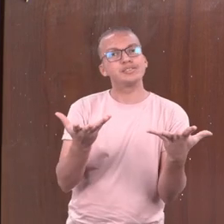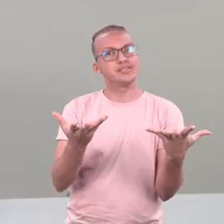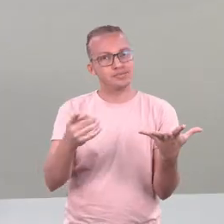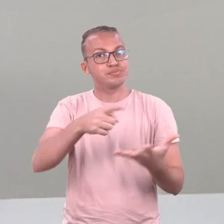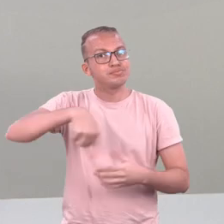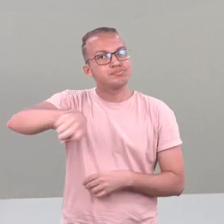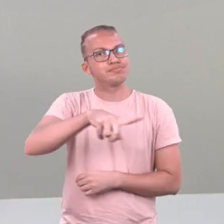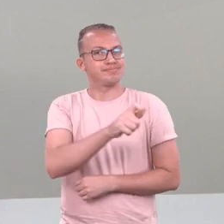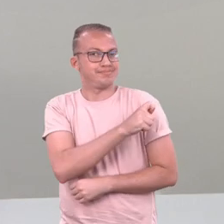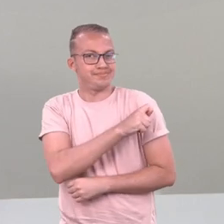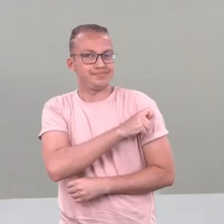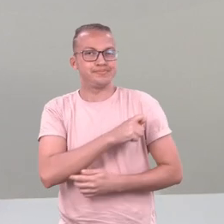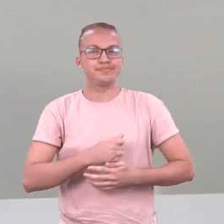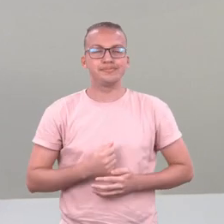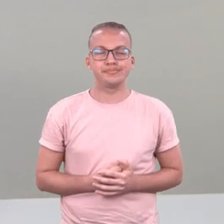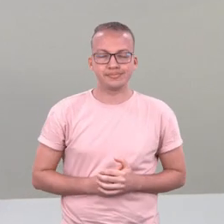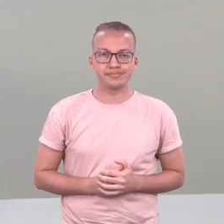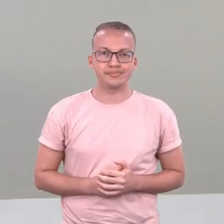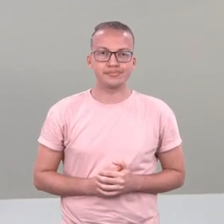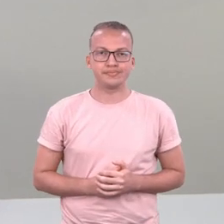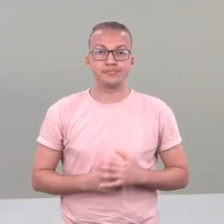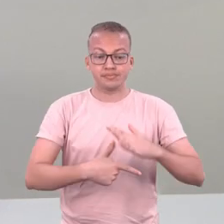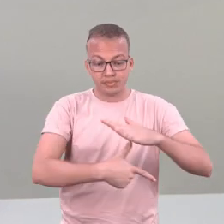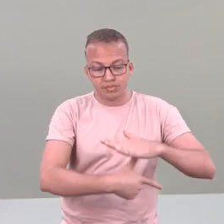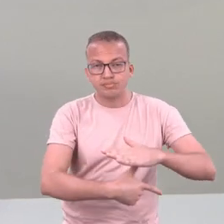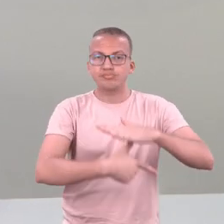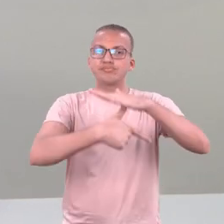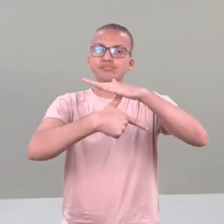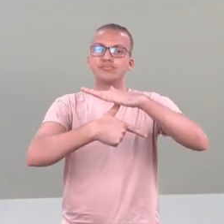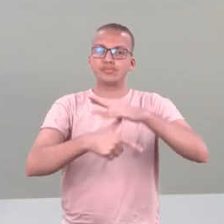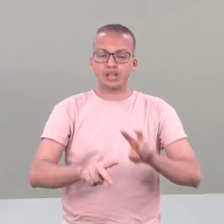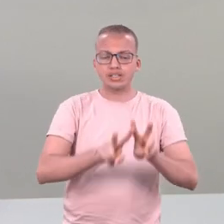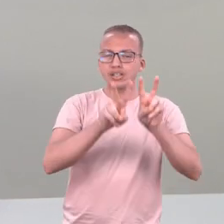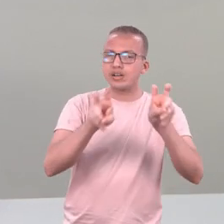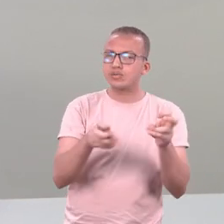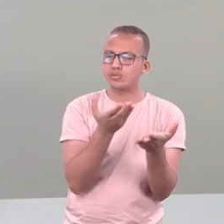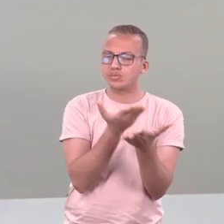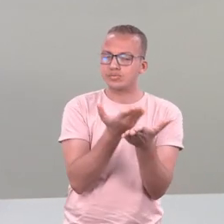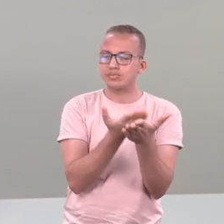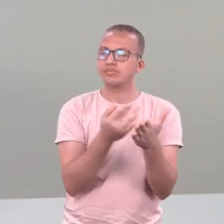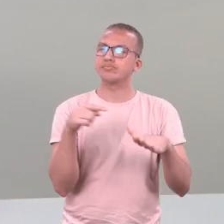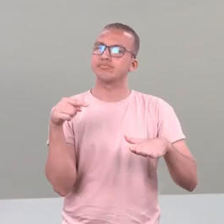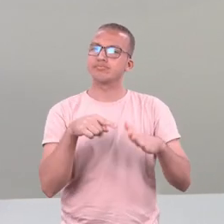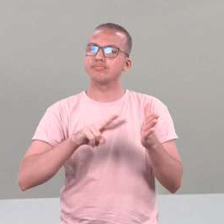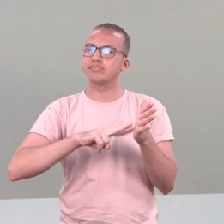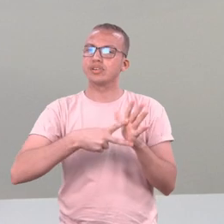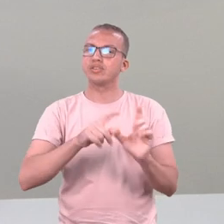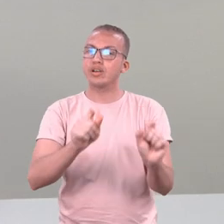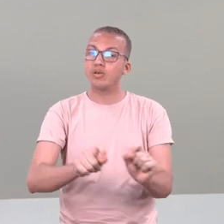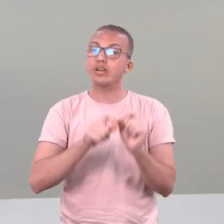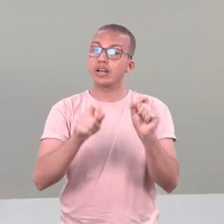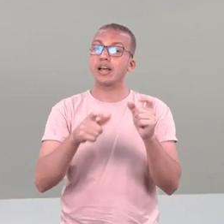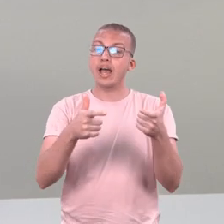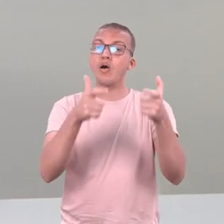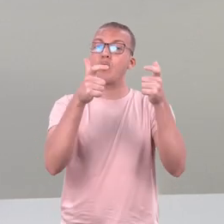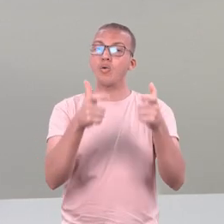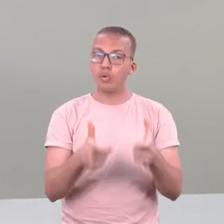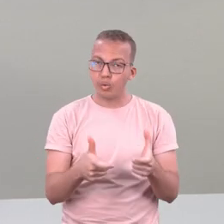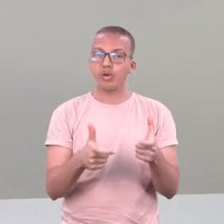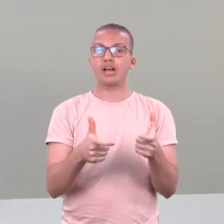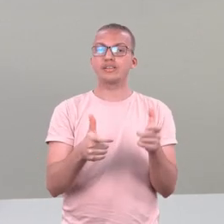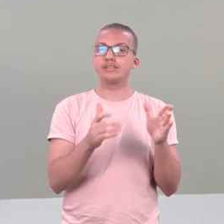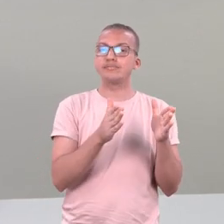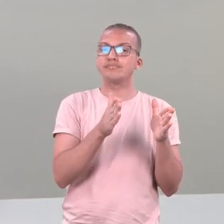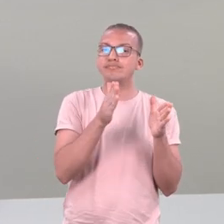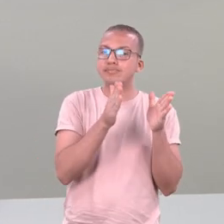vocês. A pró-reitoria de assuntos estudantis é um espaço de planejamento, de organização e de